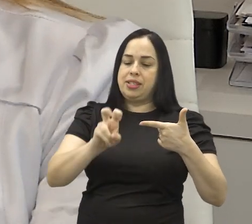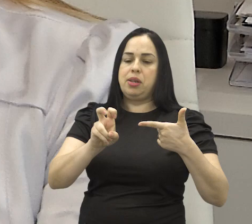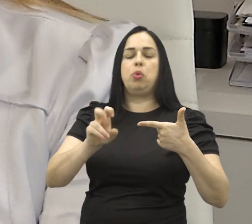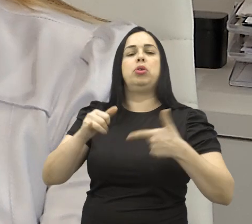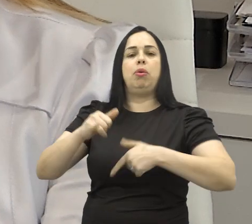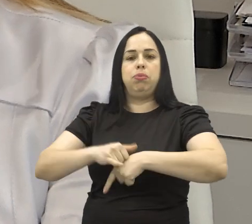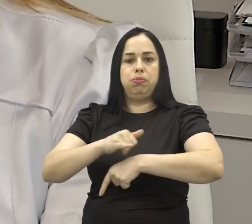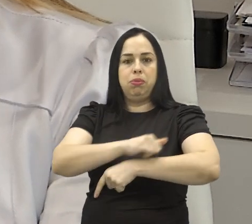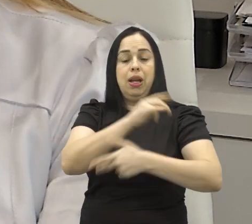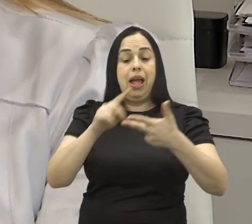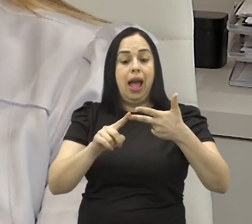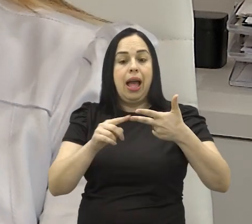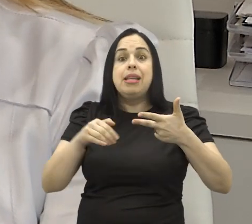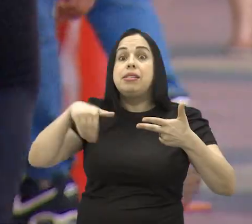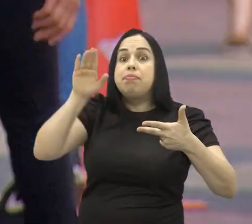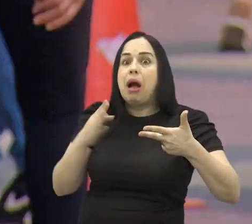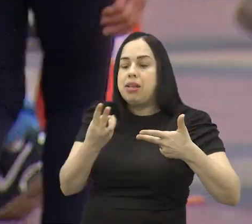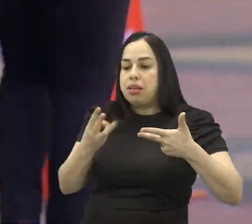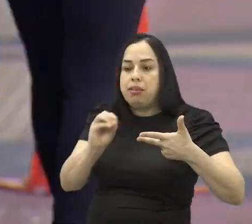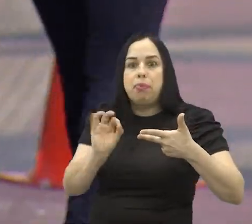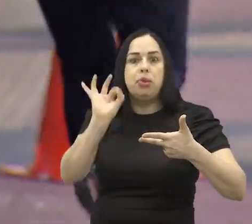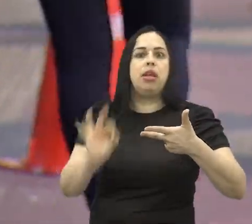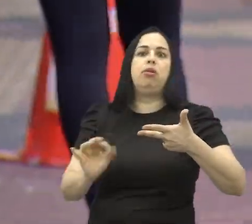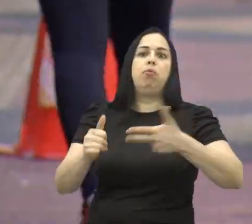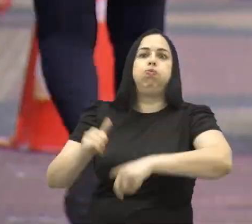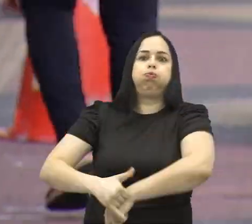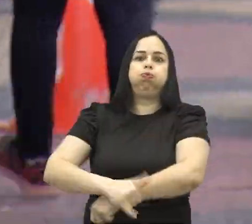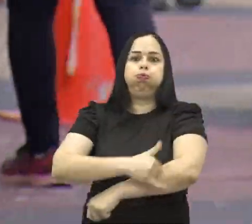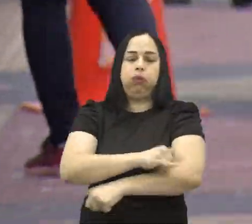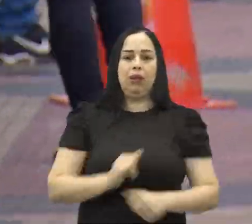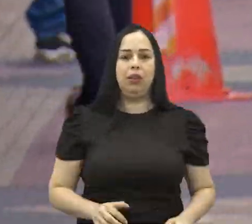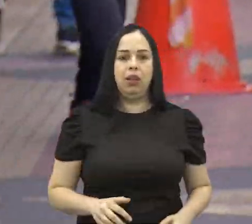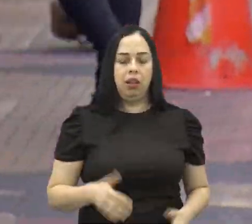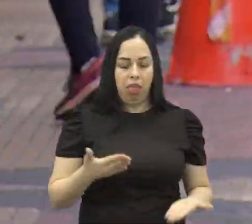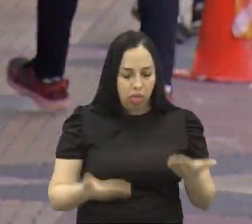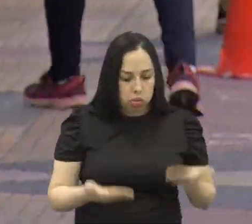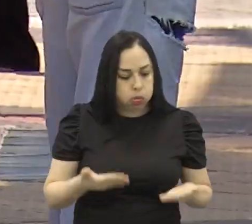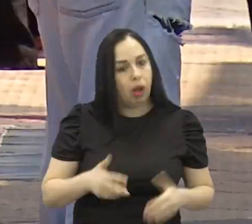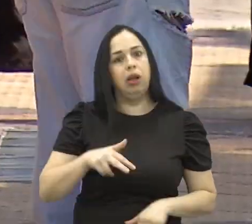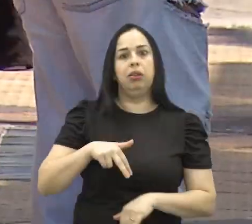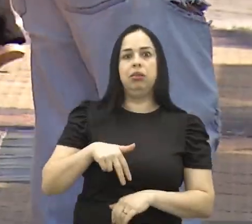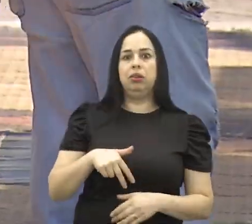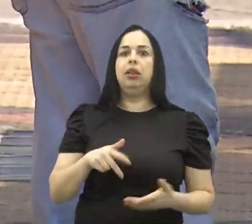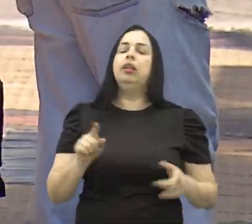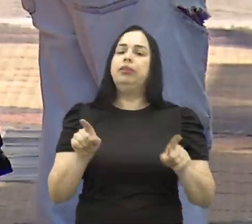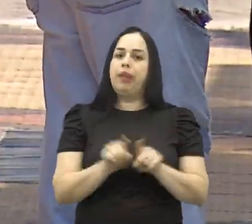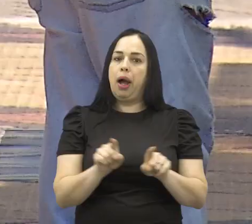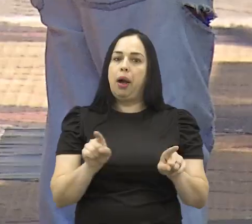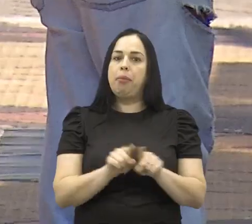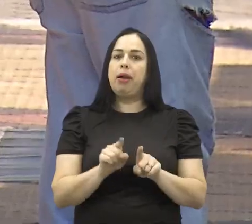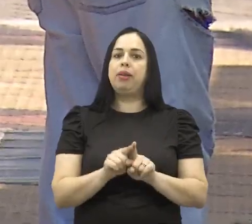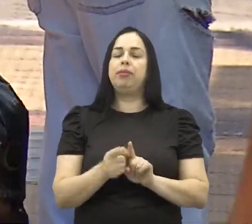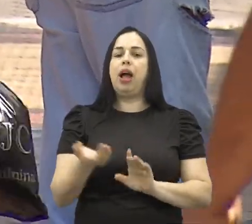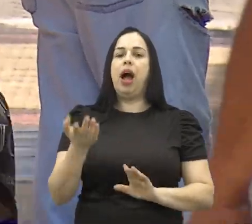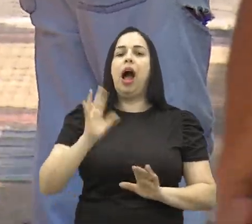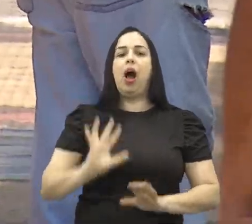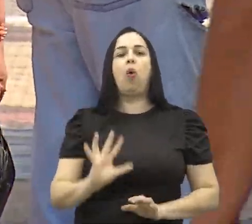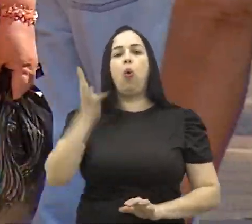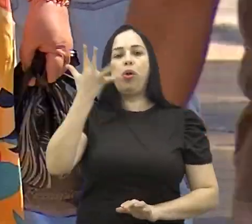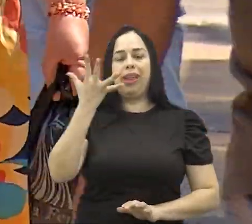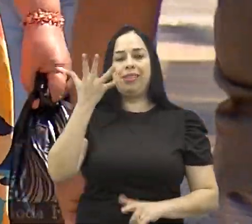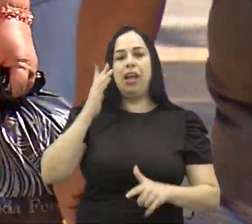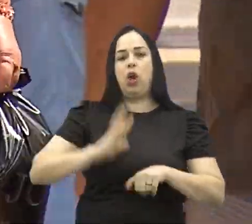estaria com o paciente ali já com obesidade. O problema vai além dos quilos a mais na balança. A obesidade está relacionada à